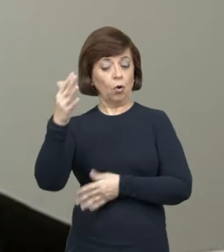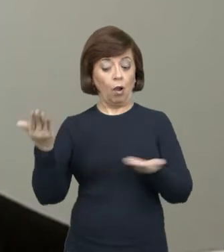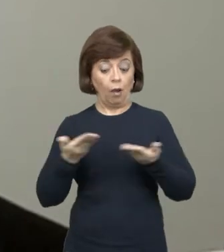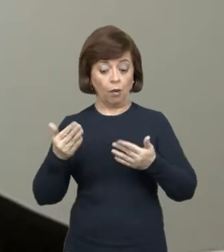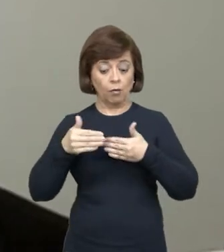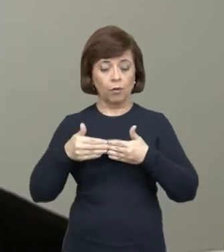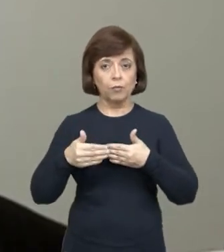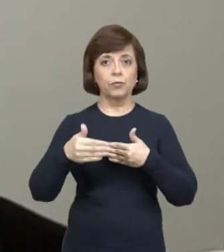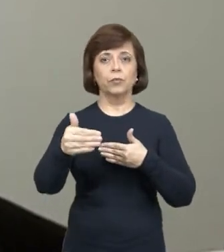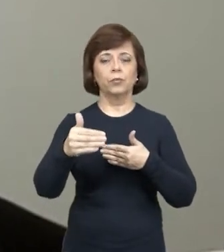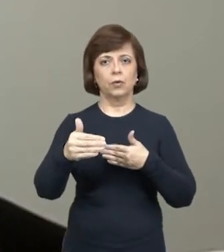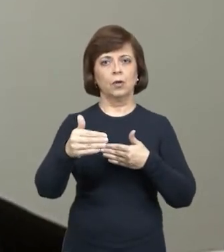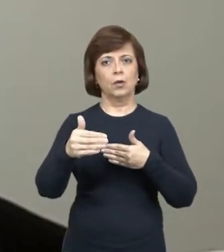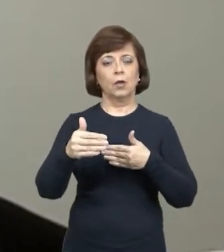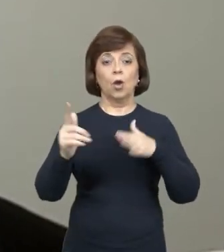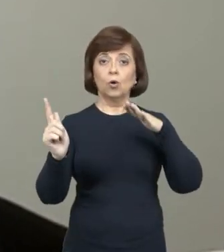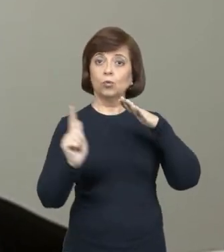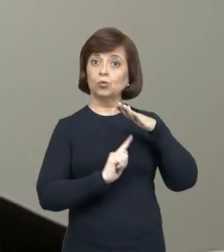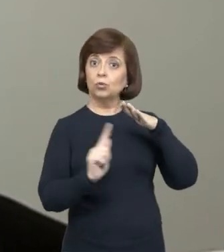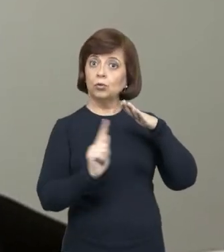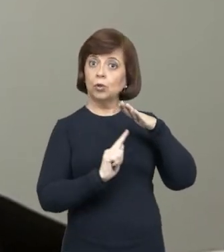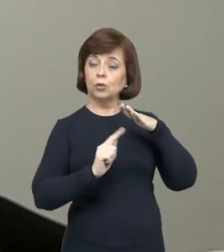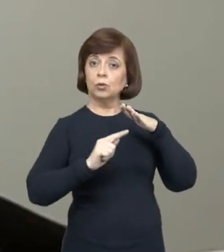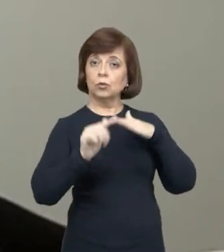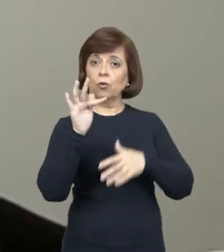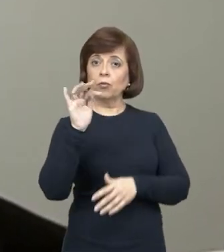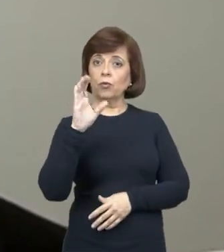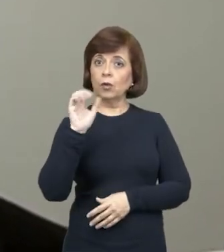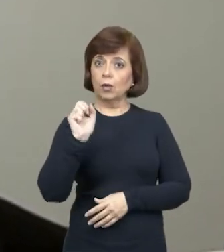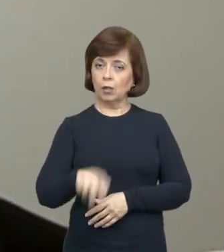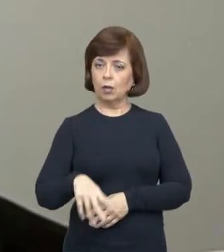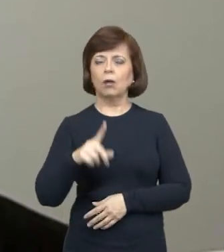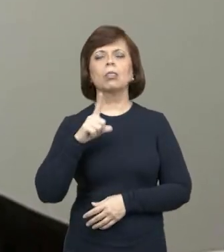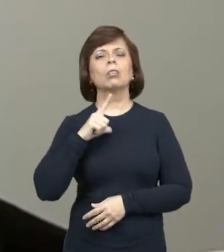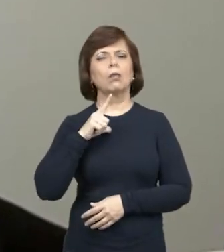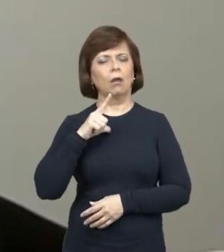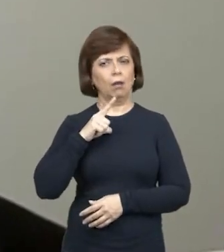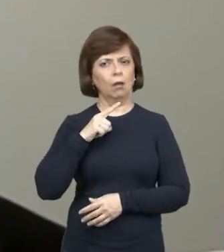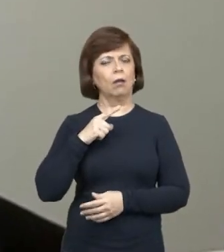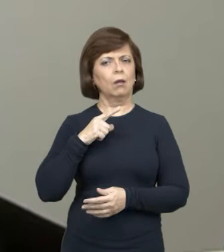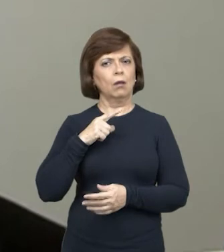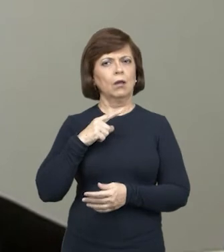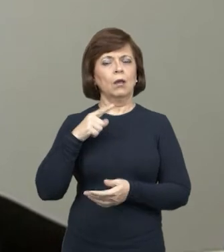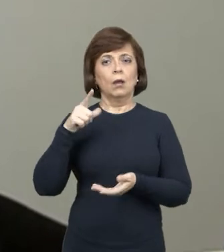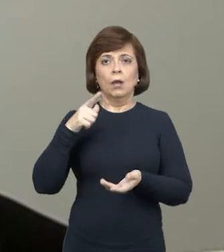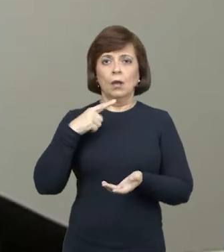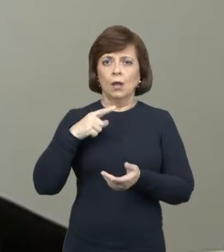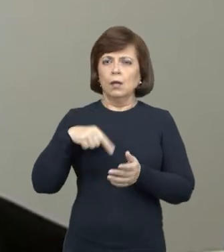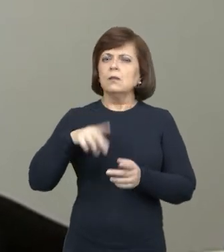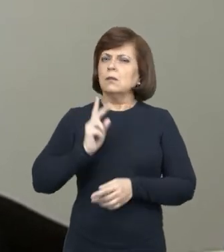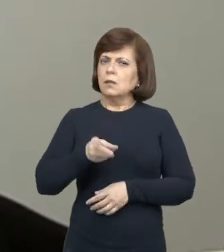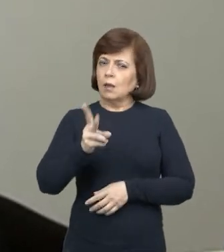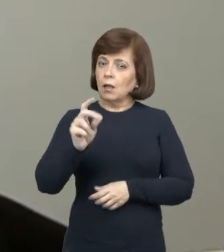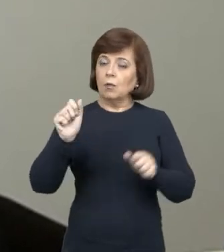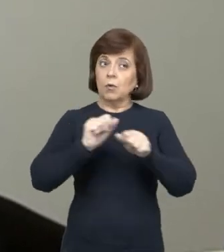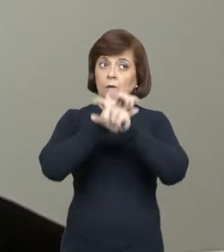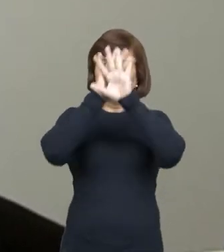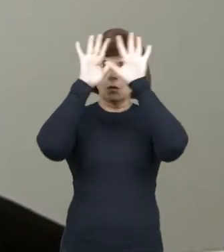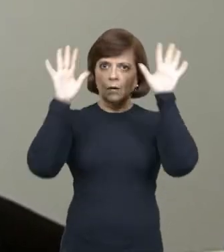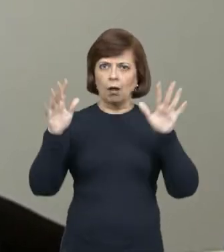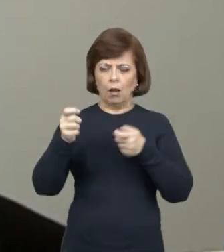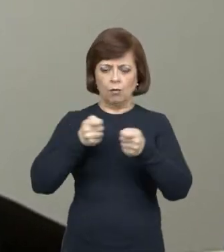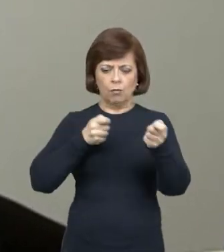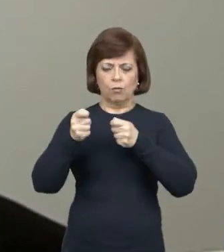de agora em diante, os gestores do FECAM apliquem regularmente, com autonomia financeira, transparência,